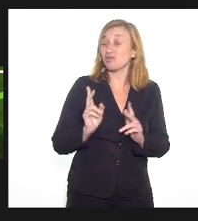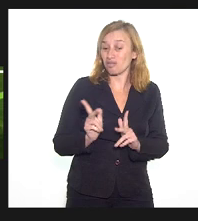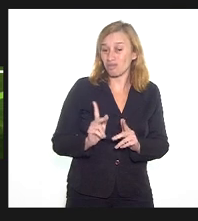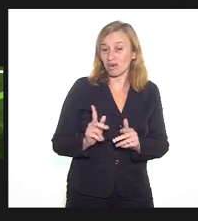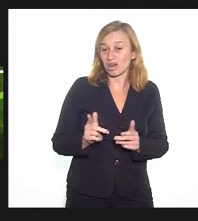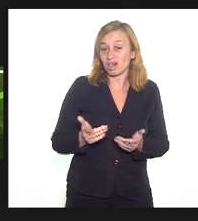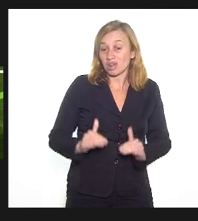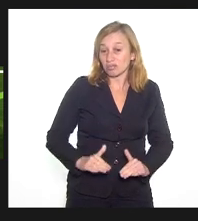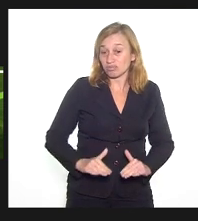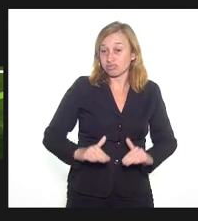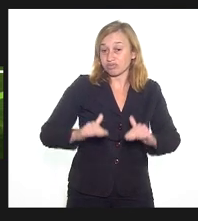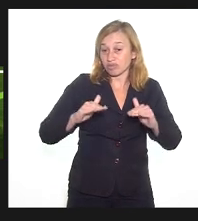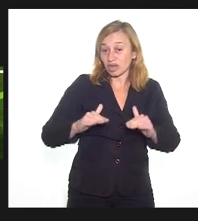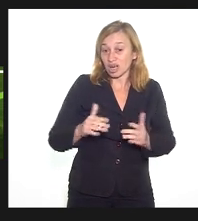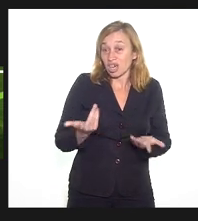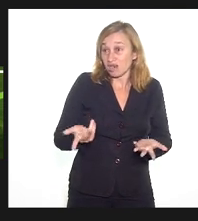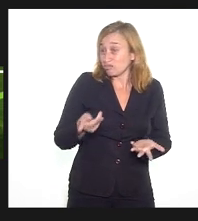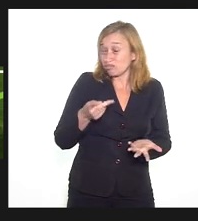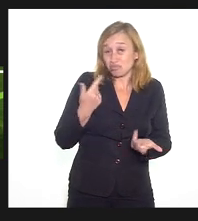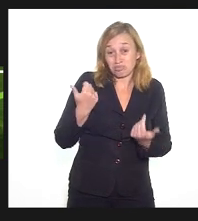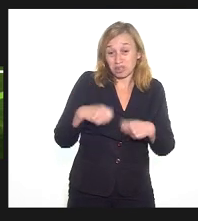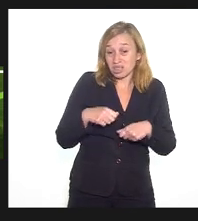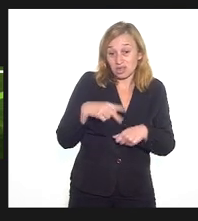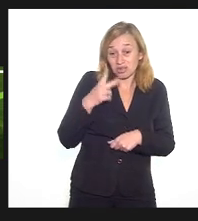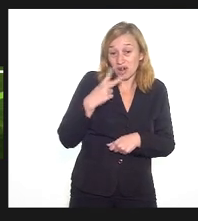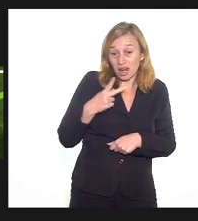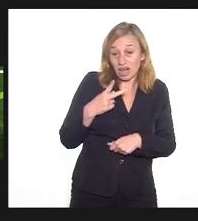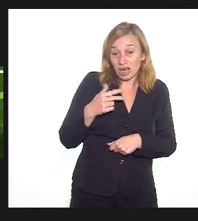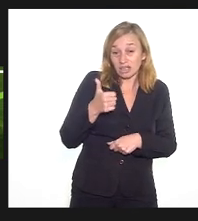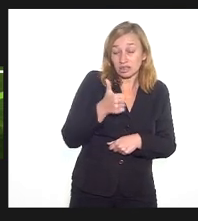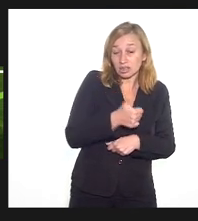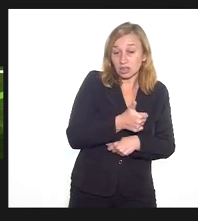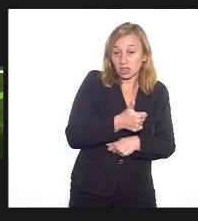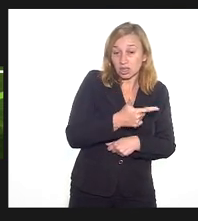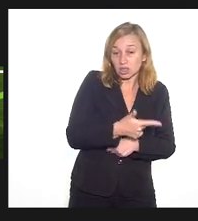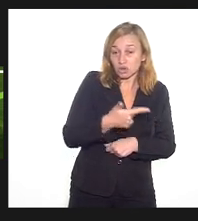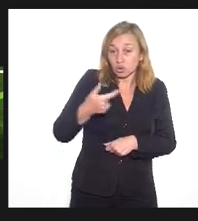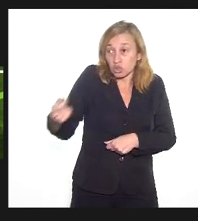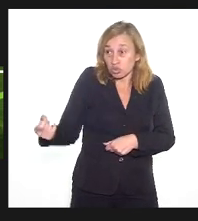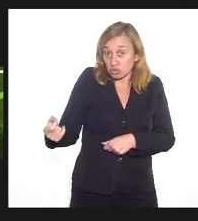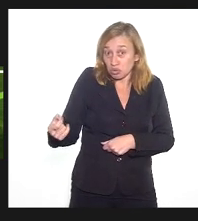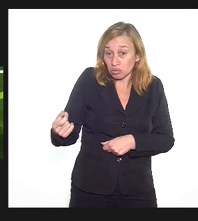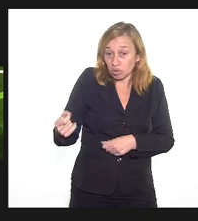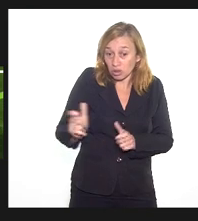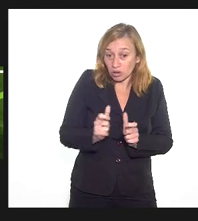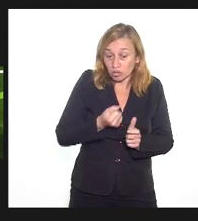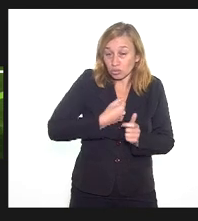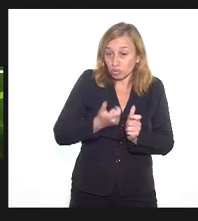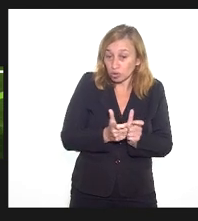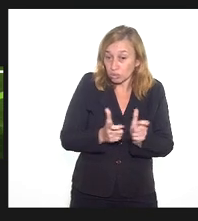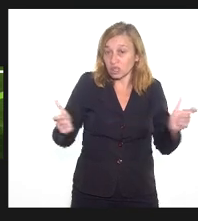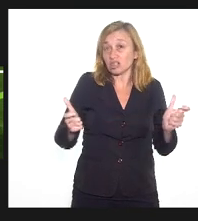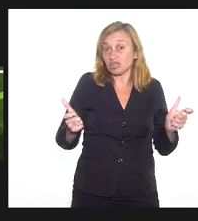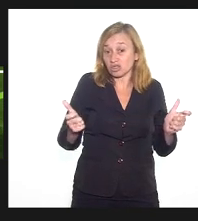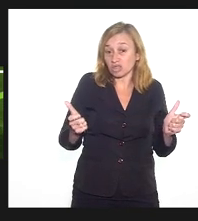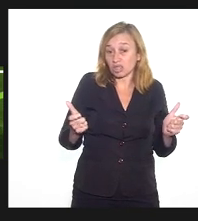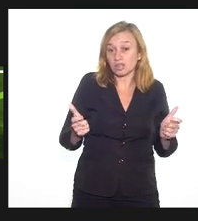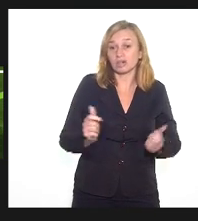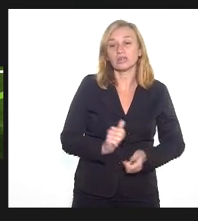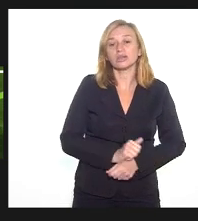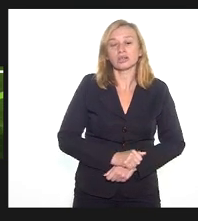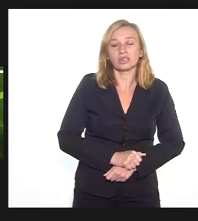eu vou ter que falar, isso se dá a partir de 2000, com a crescência da IURD, é uma